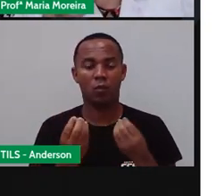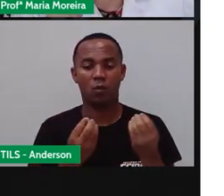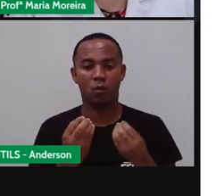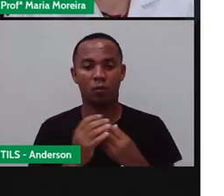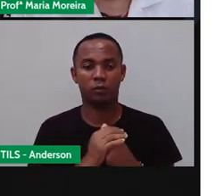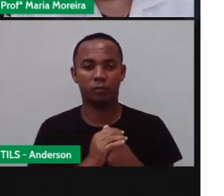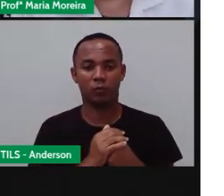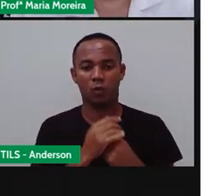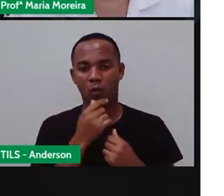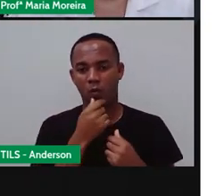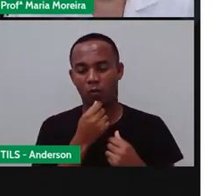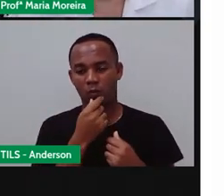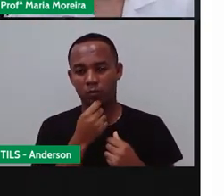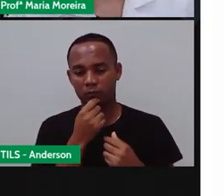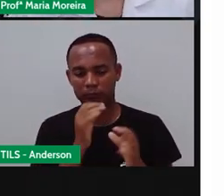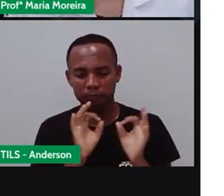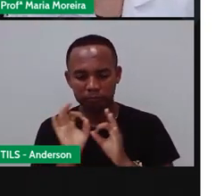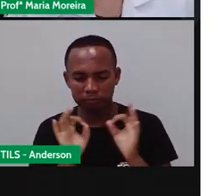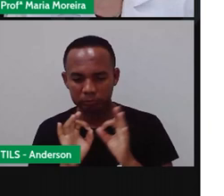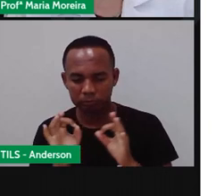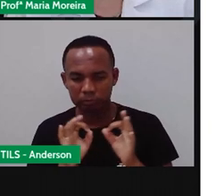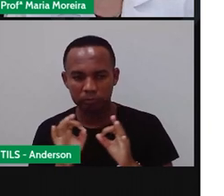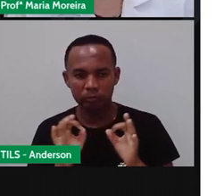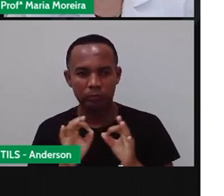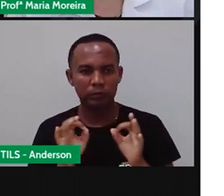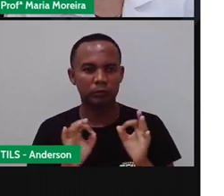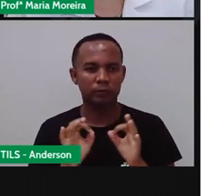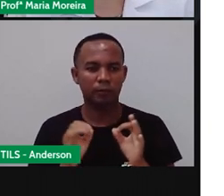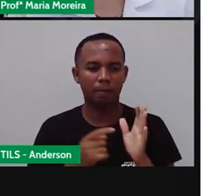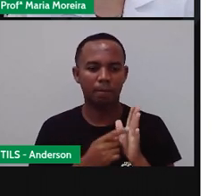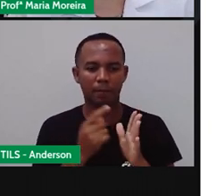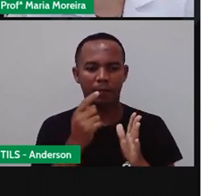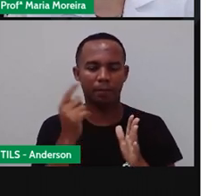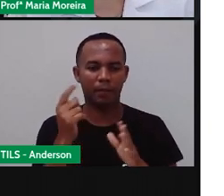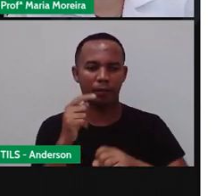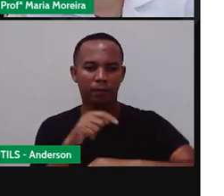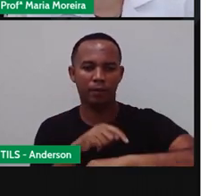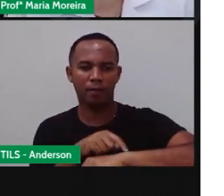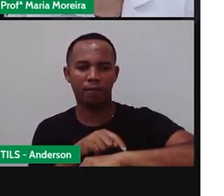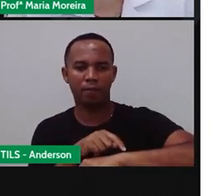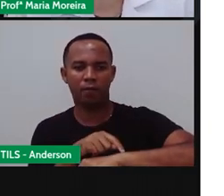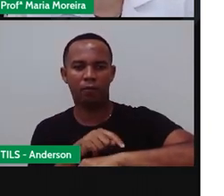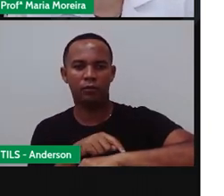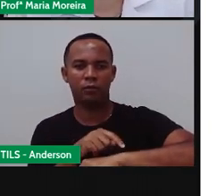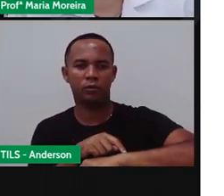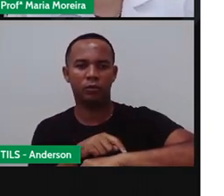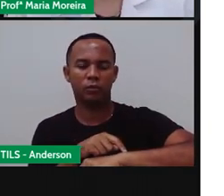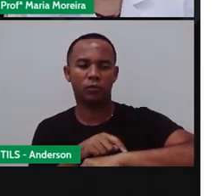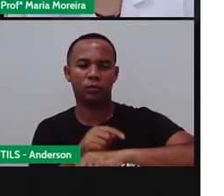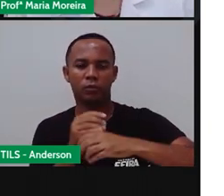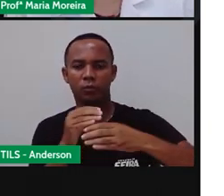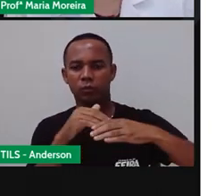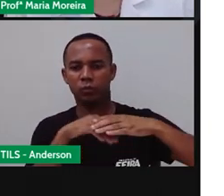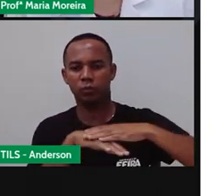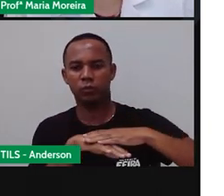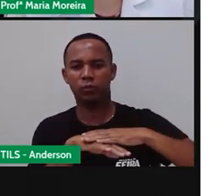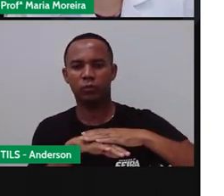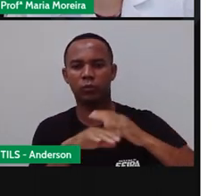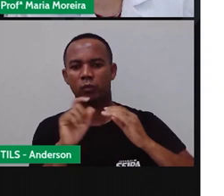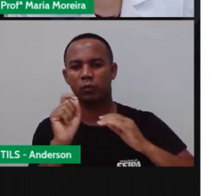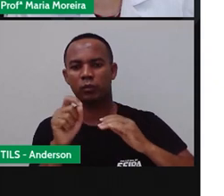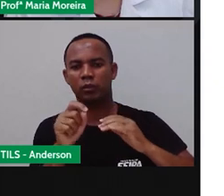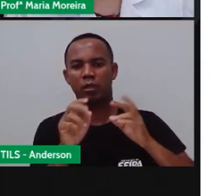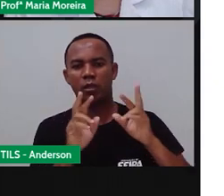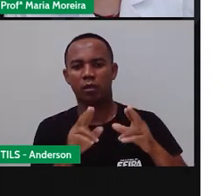e fez esse reloginho aqui, né? Desenvolveu o primeiro relógio de bolso, que ficou conhecido como o ovo de Nuremberg,